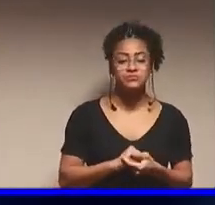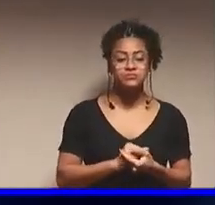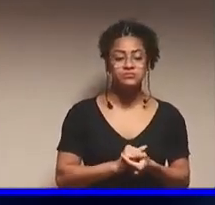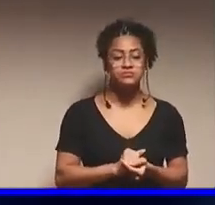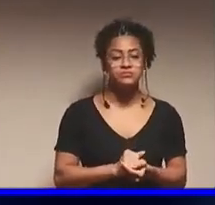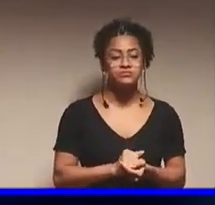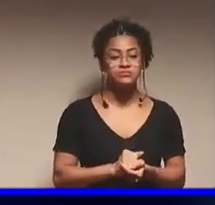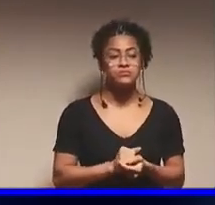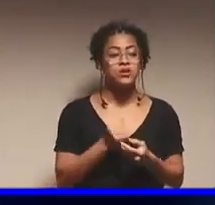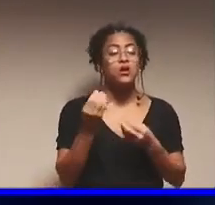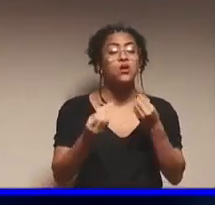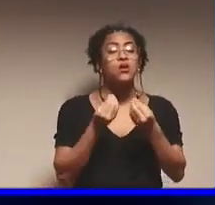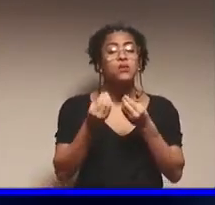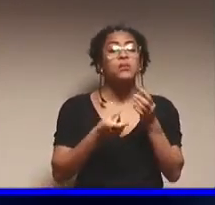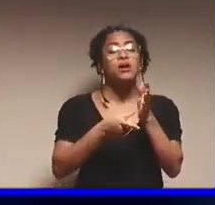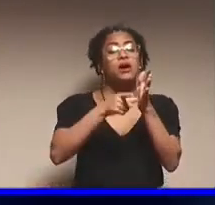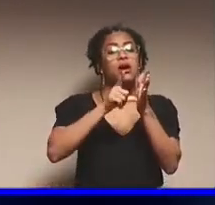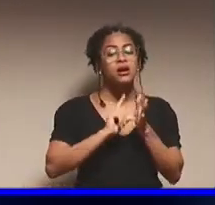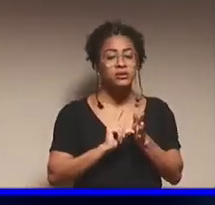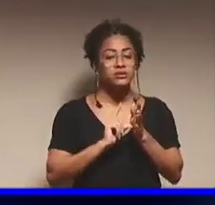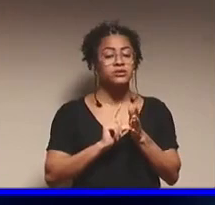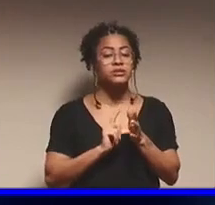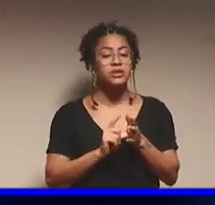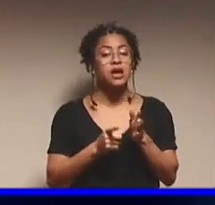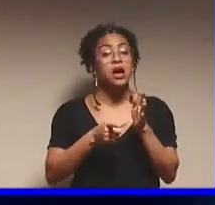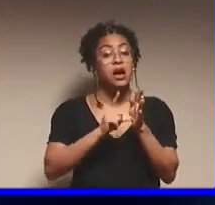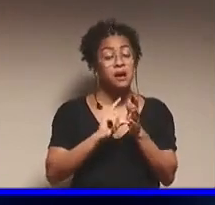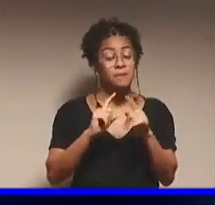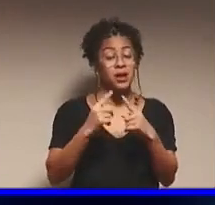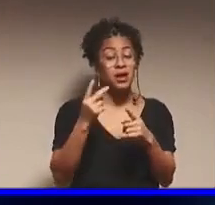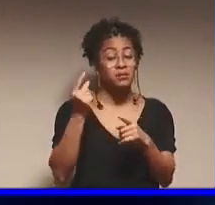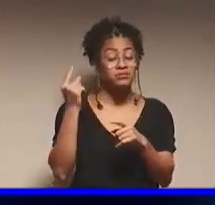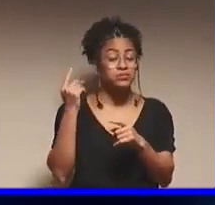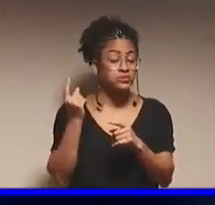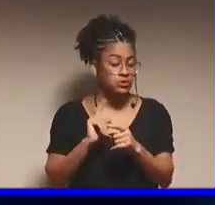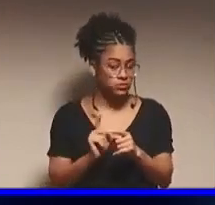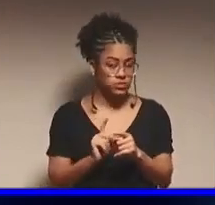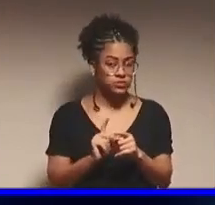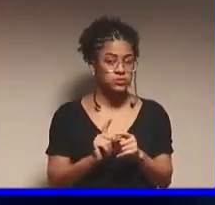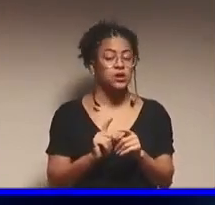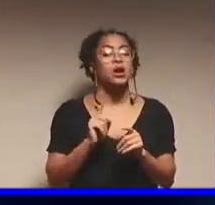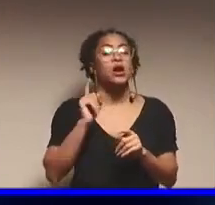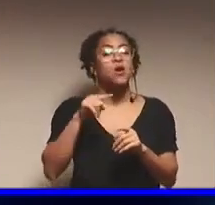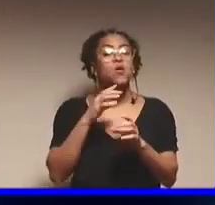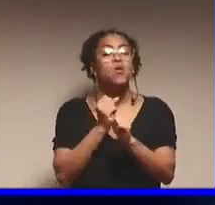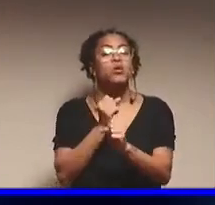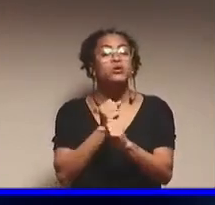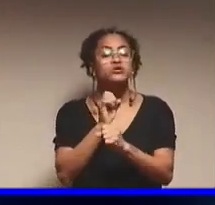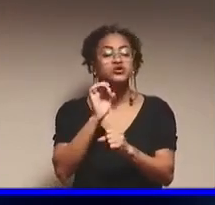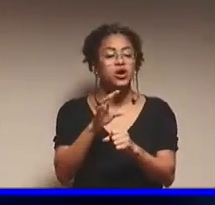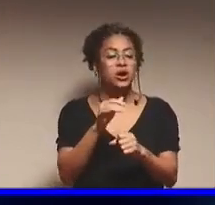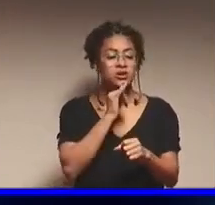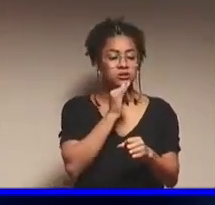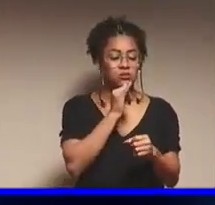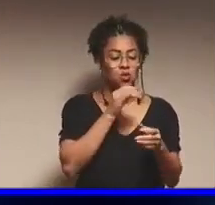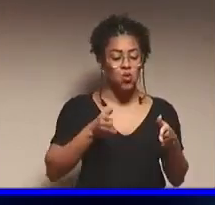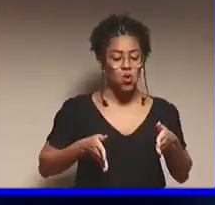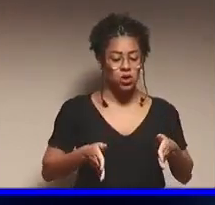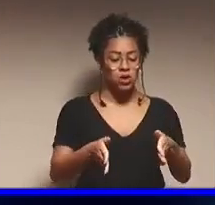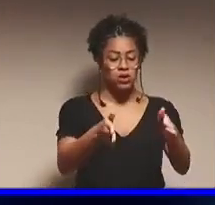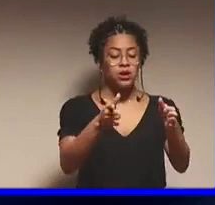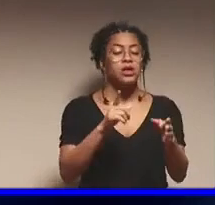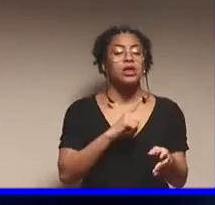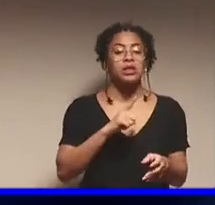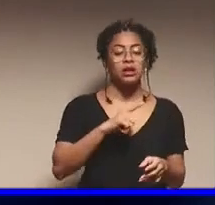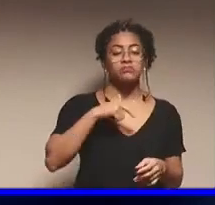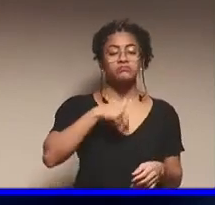como era antes? Bom, antes e não há muito tempo, o contador ficava no final do corredor, ficava lá